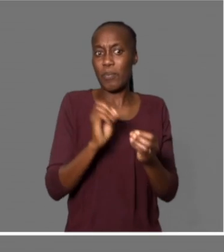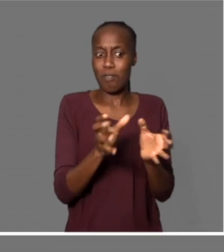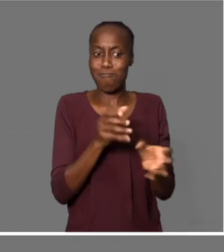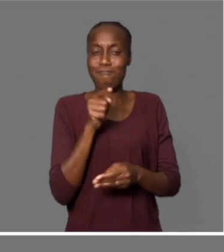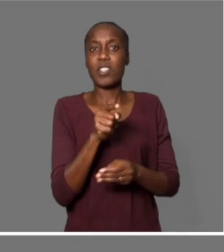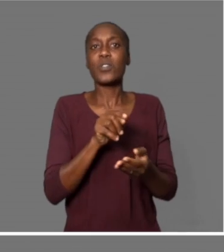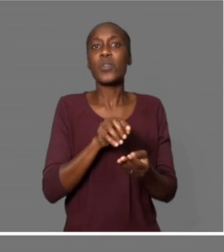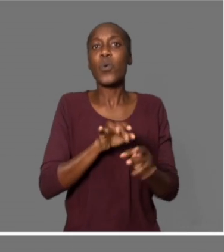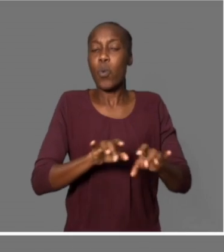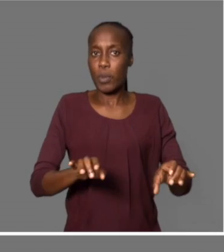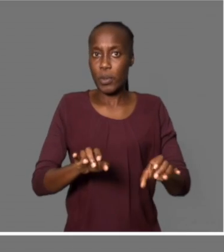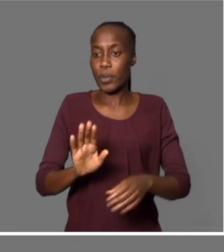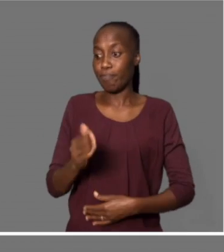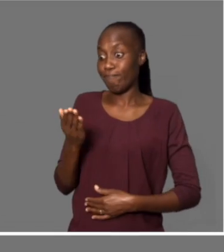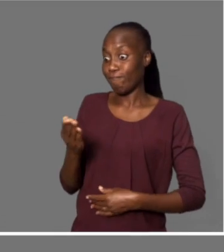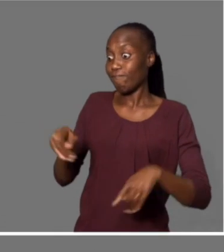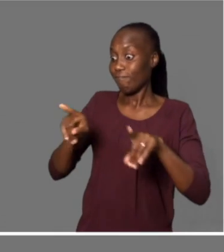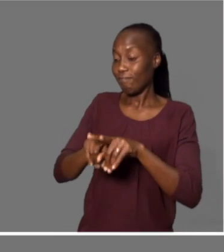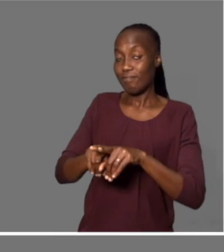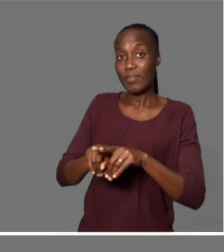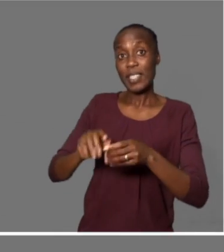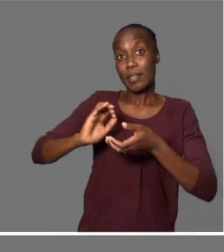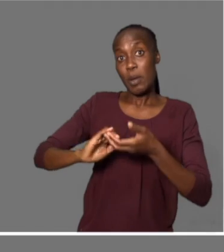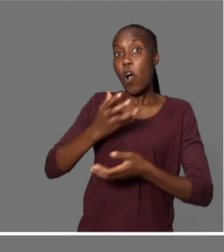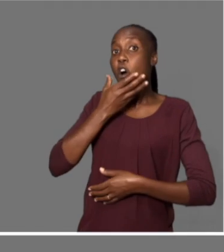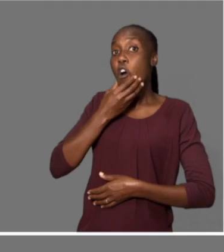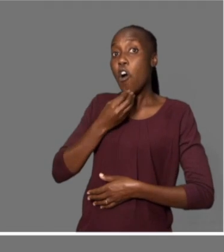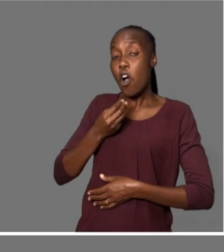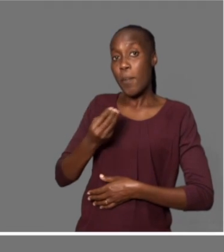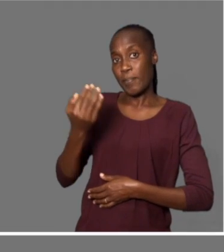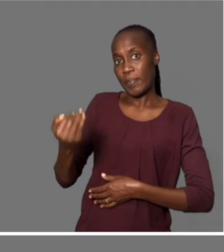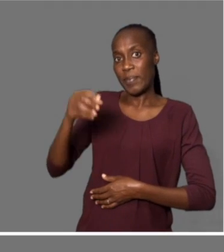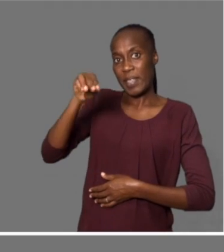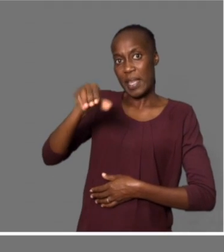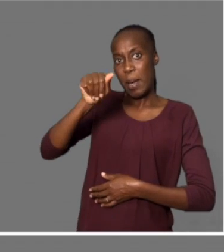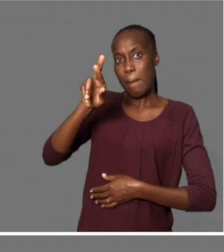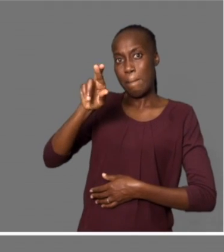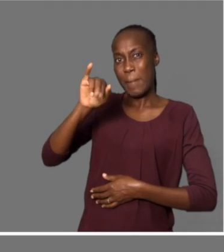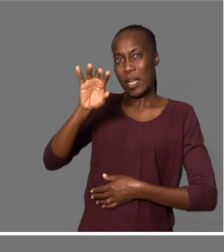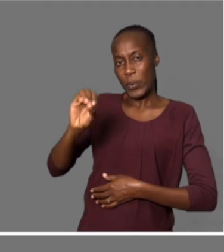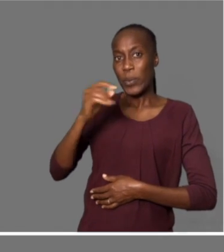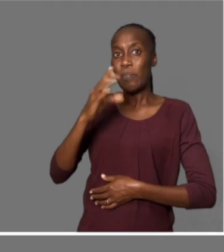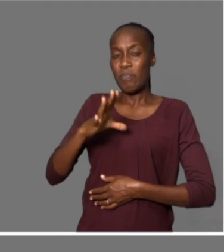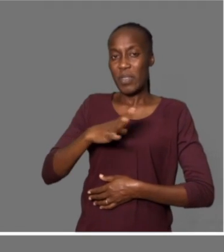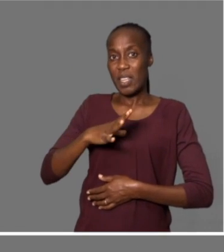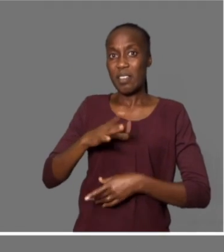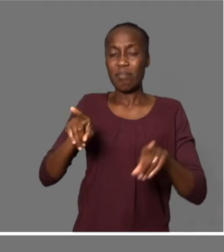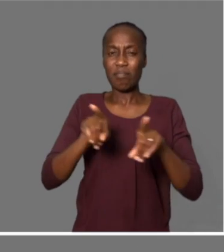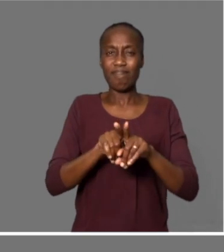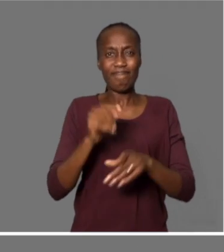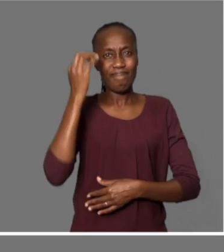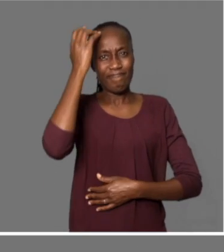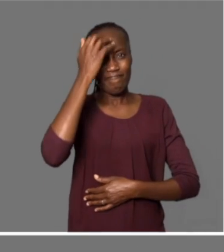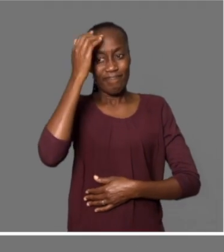muito feliz, na verdade. A semelhança do Cornelio, pequeno Mário Gustavo também viu um sonho realizar-se. Ele vai